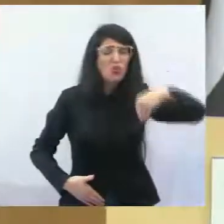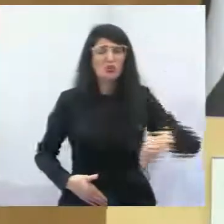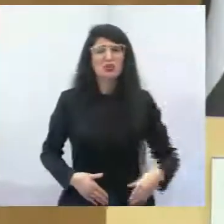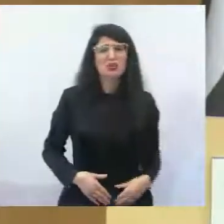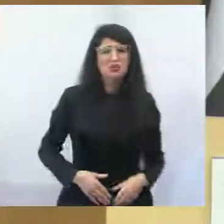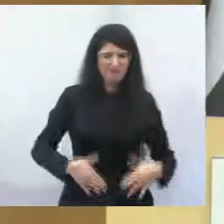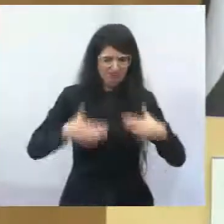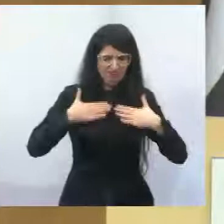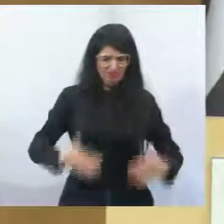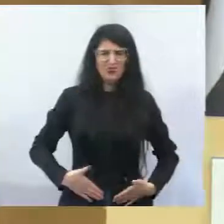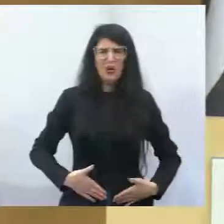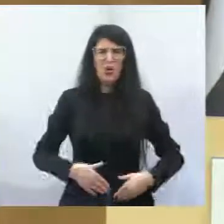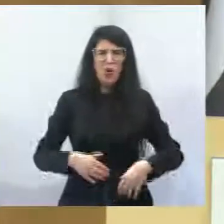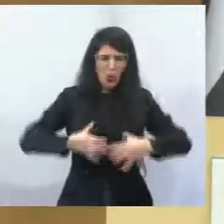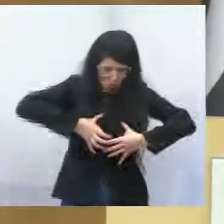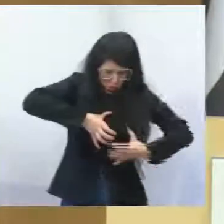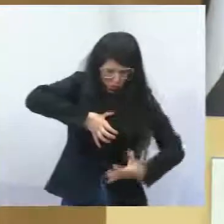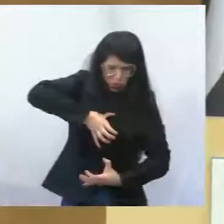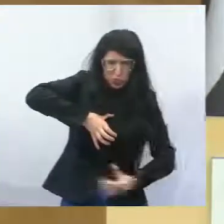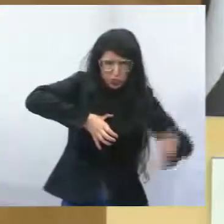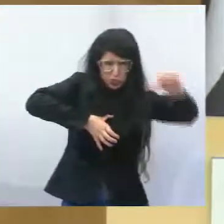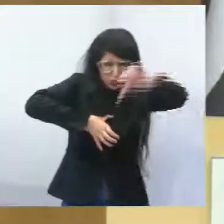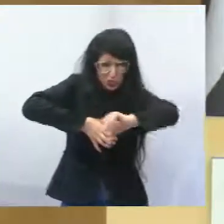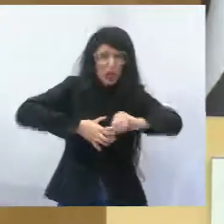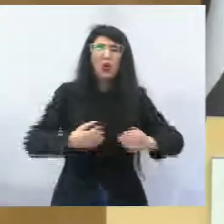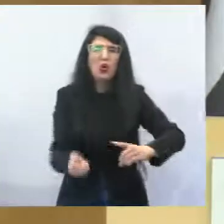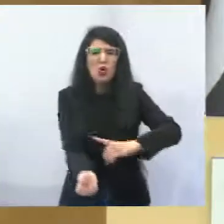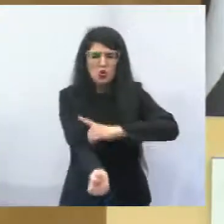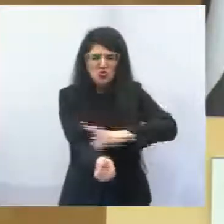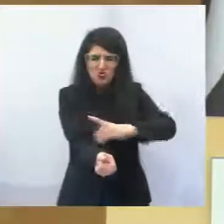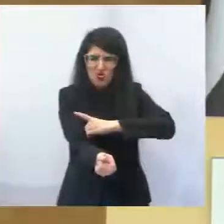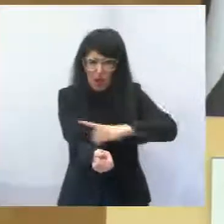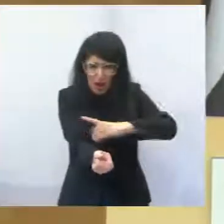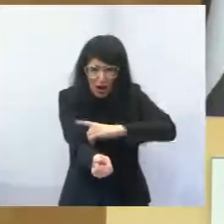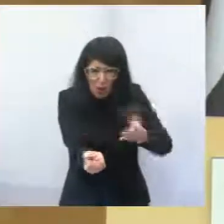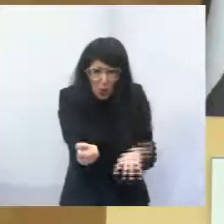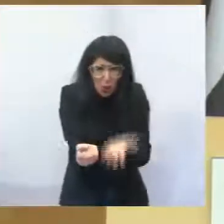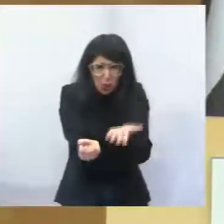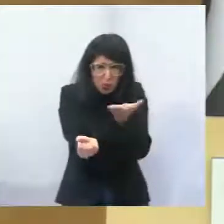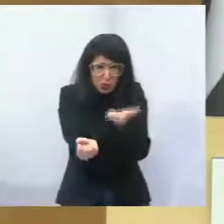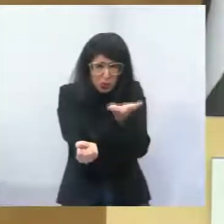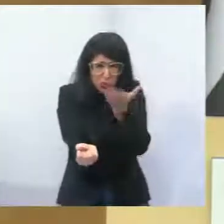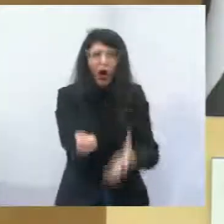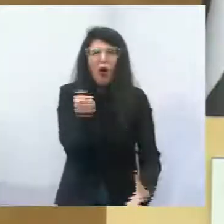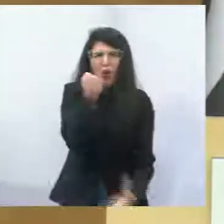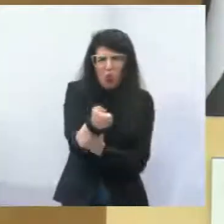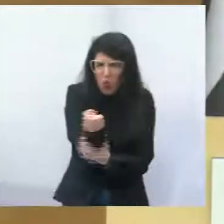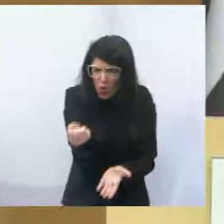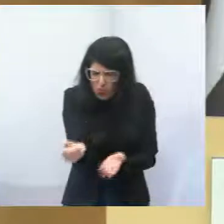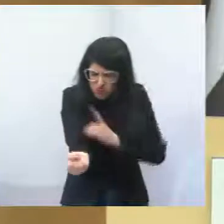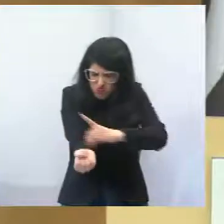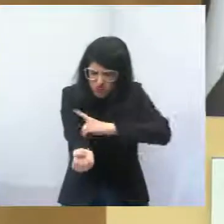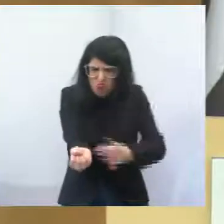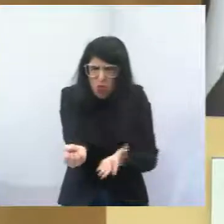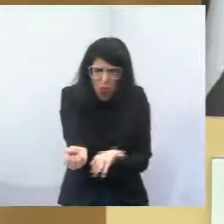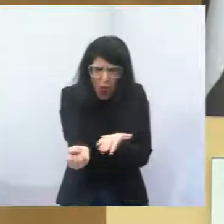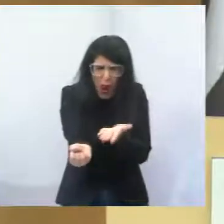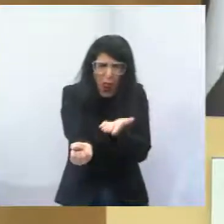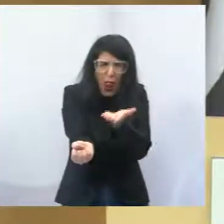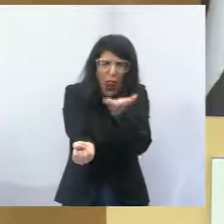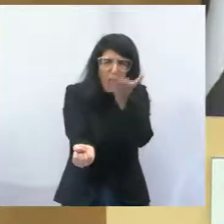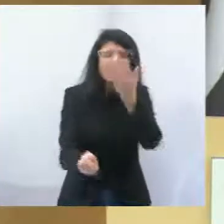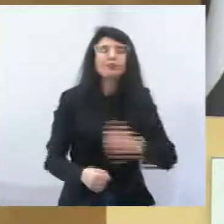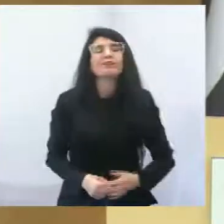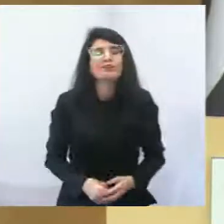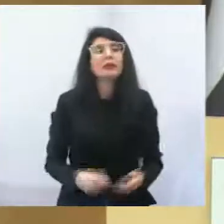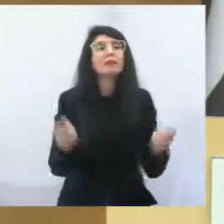o rim para de funcionar, a diabetes, quem tem, aumenta mais, a pressão alta fica sob descontrole, e é necessária